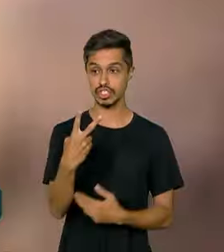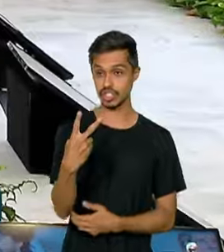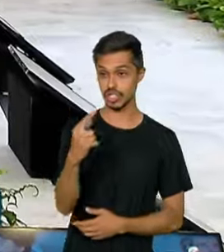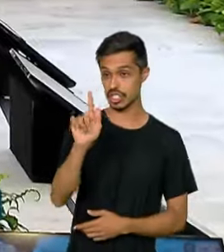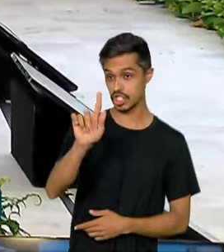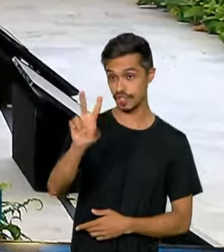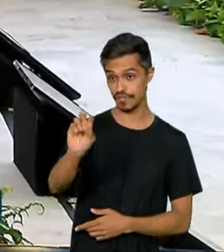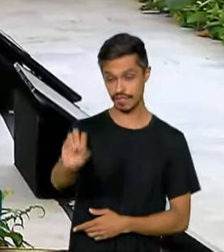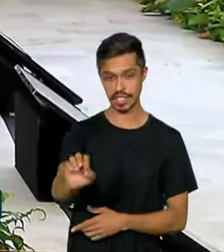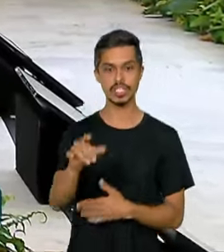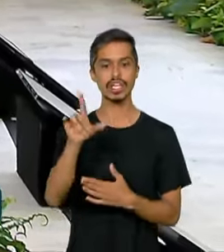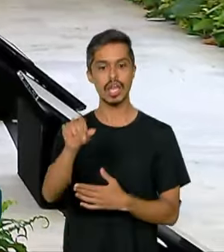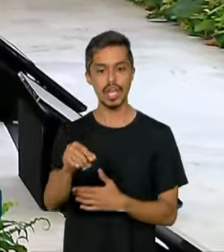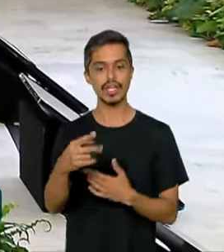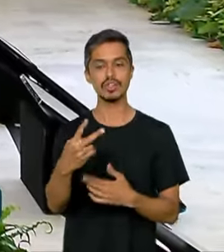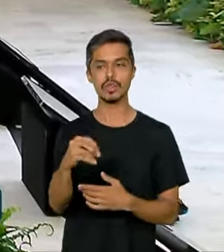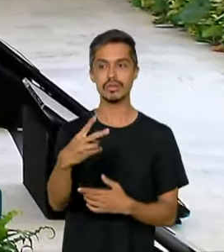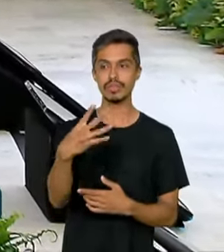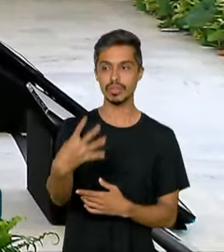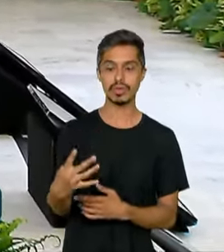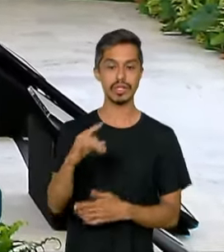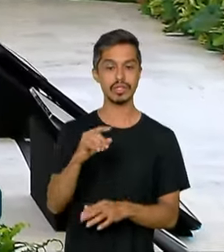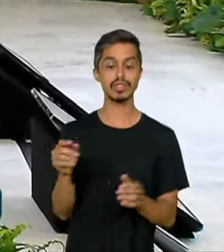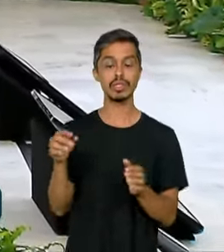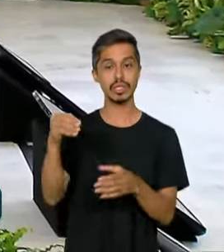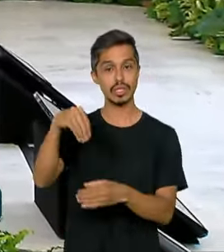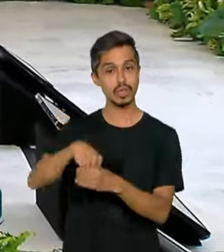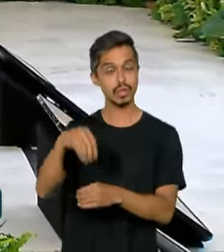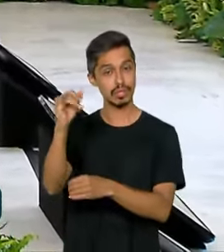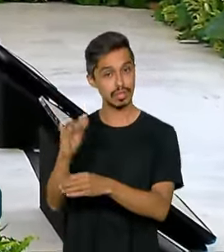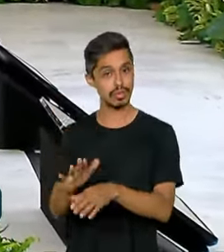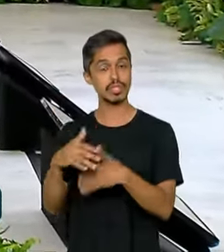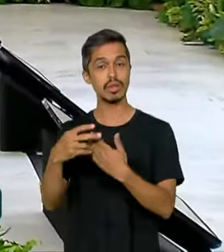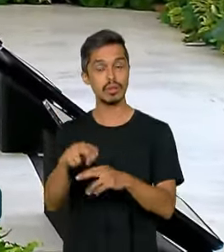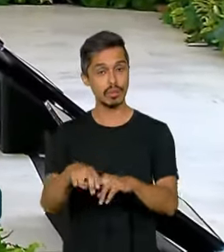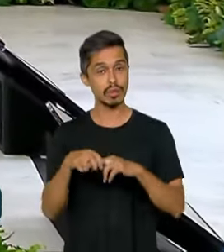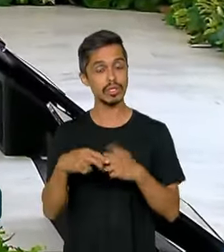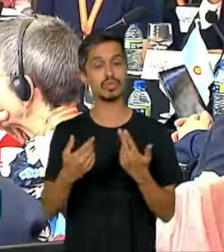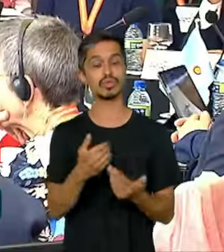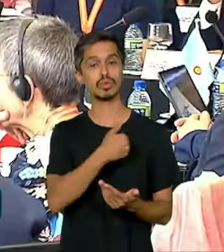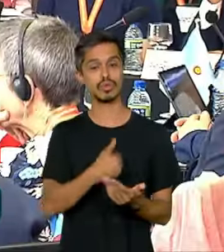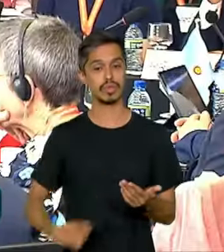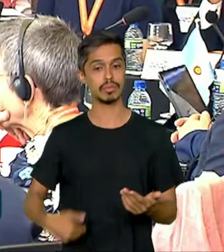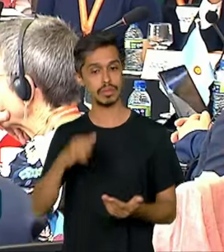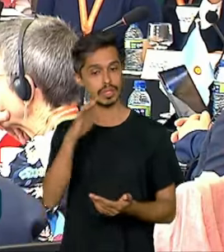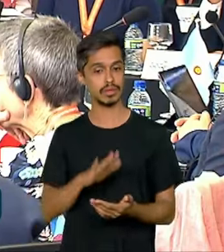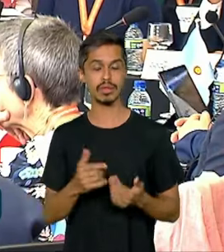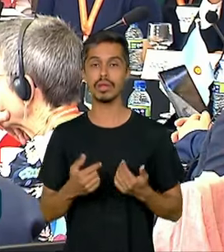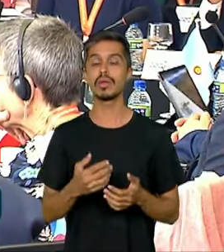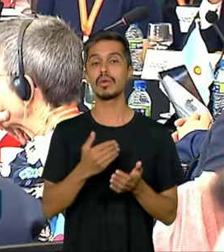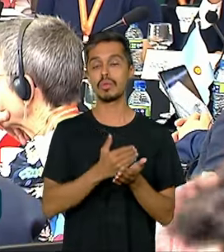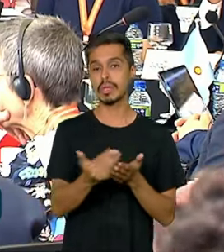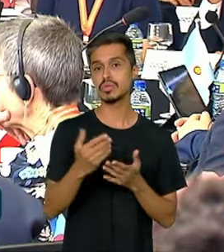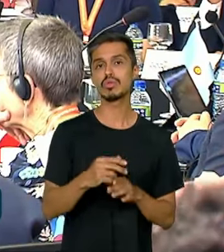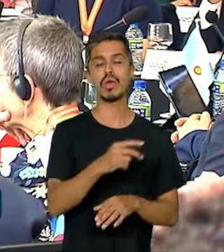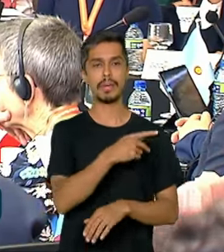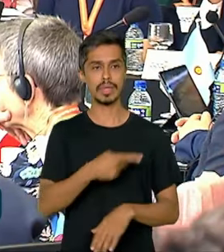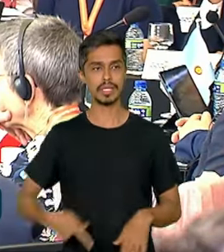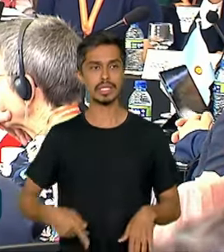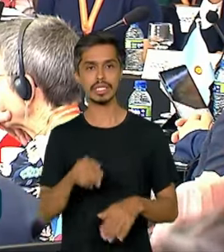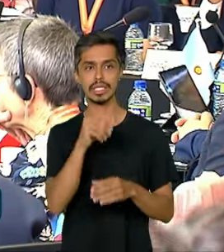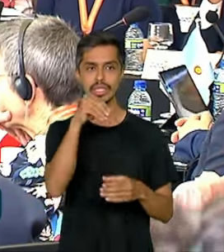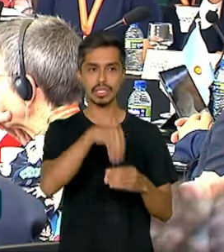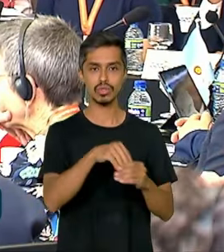2024 seria no Brasil. E por isso, o governo brasileiro passaria a presidir o grupo. O